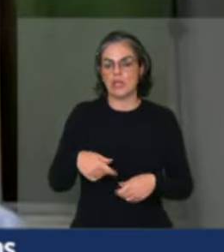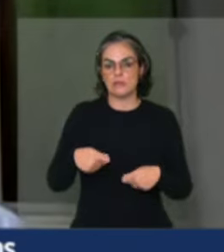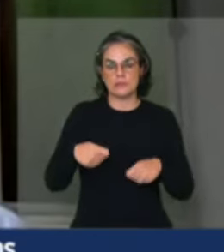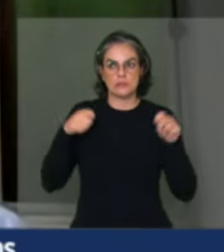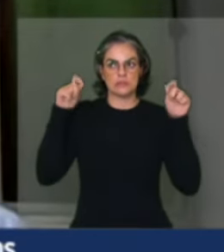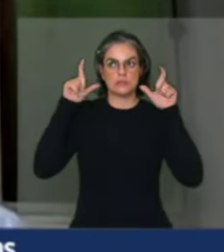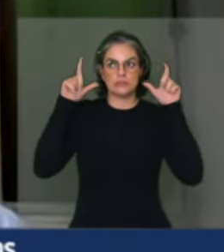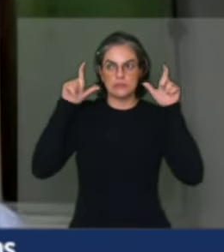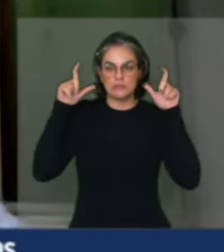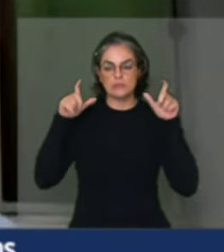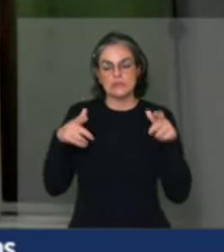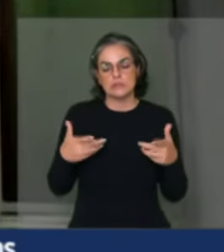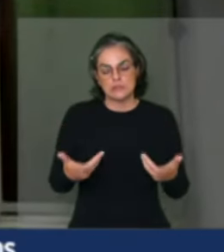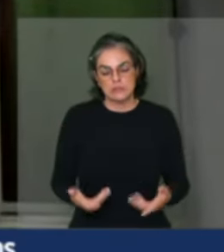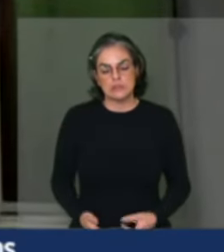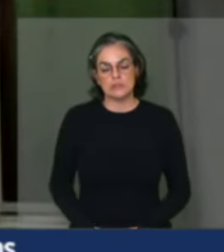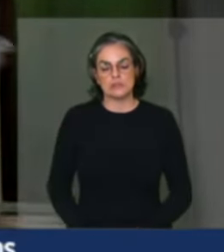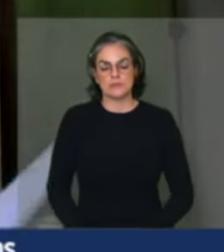sigo.